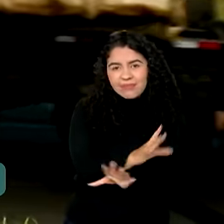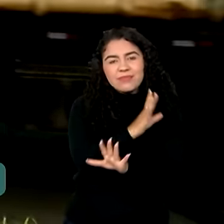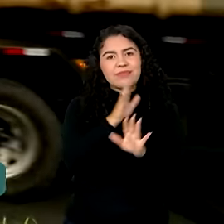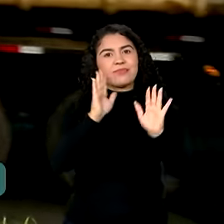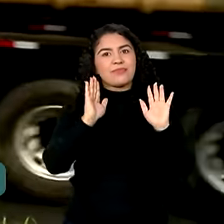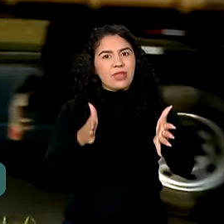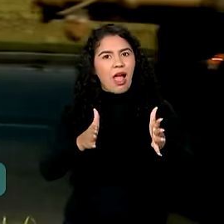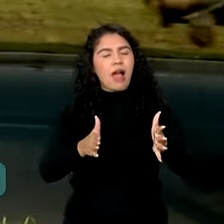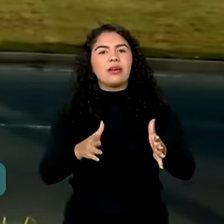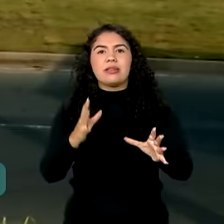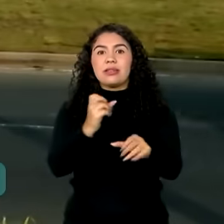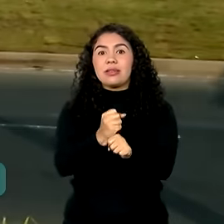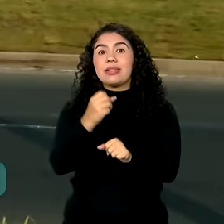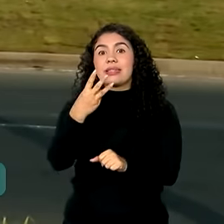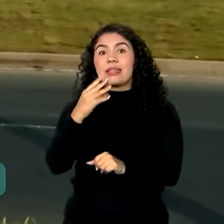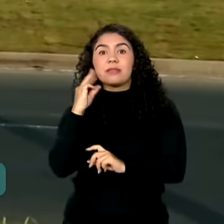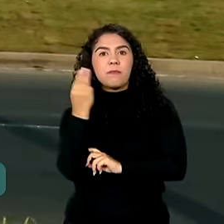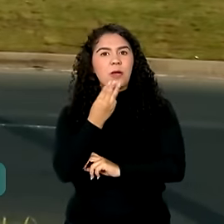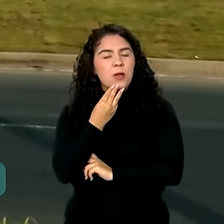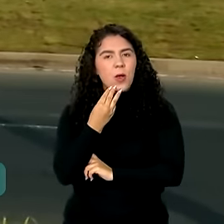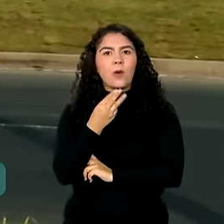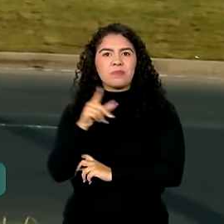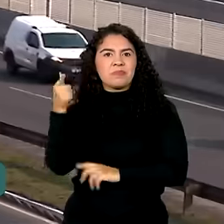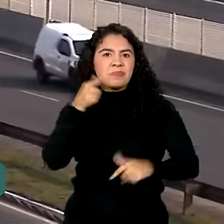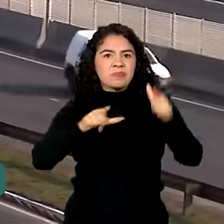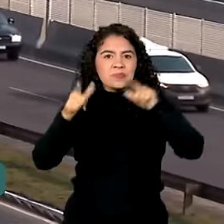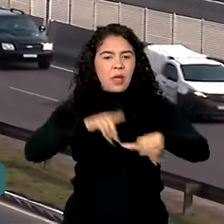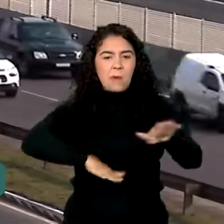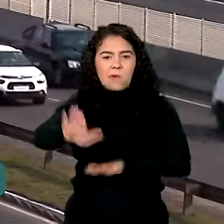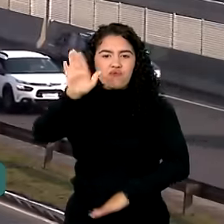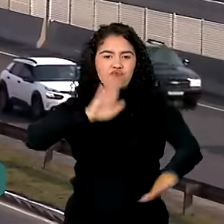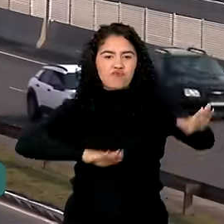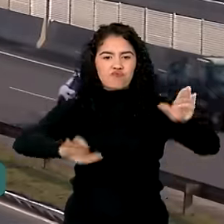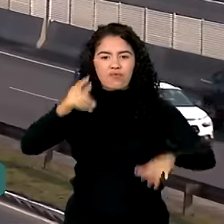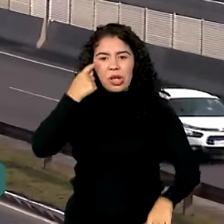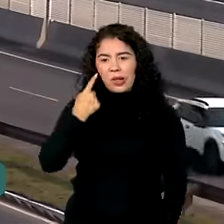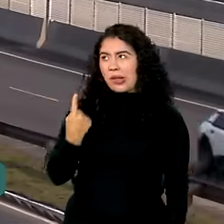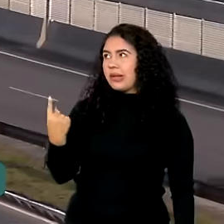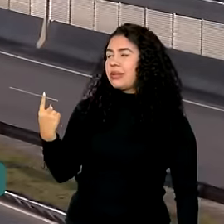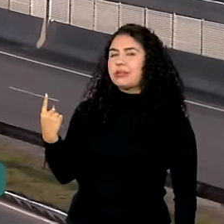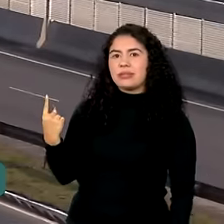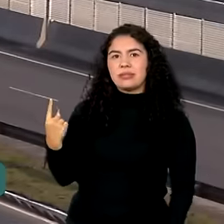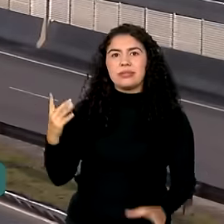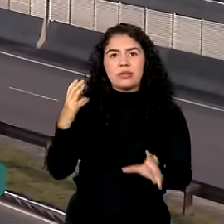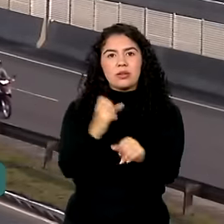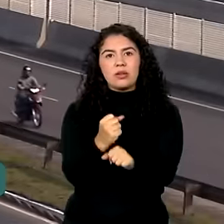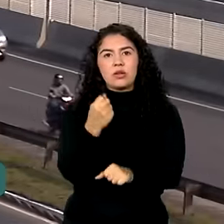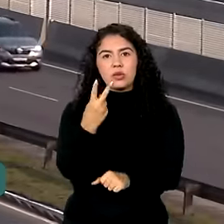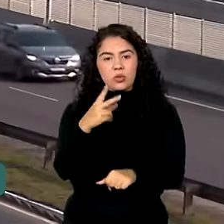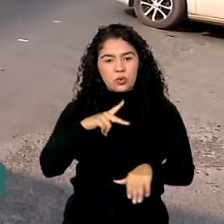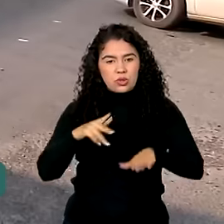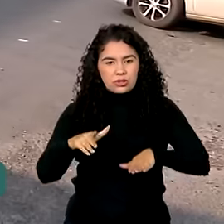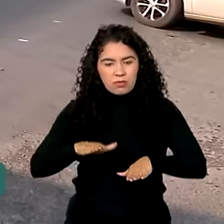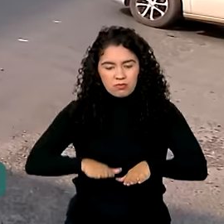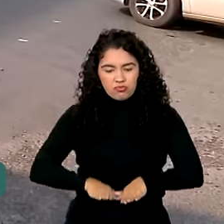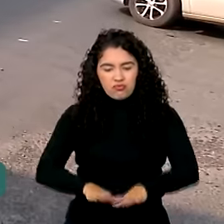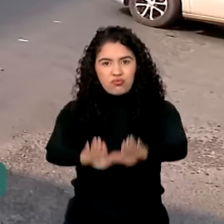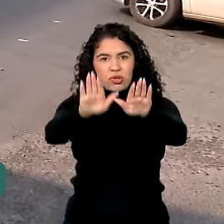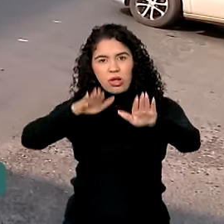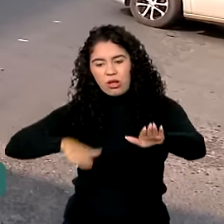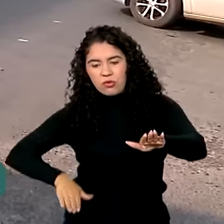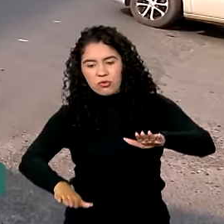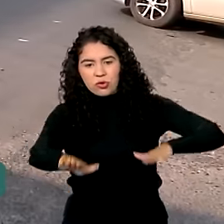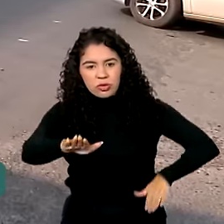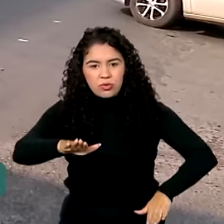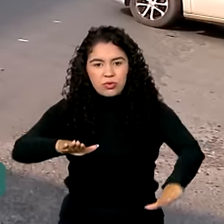cerca de 3 milhões de pessoas devem ser beneficiadas. O projeto inclui duas novas alças no viaduto da Xalau e o alagamento